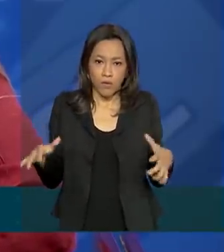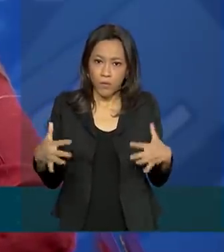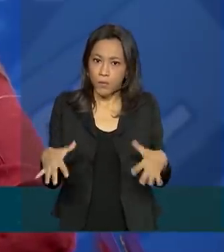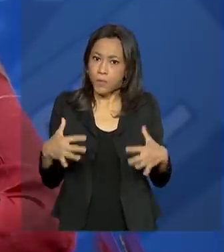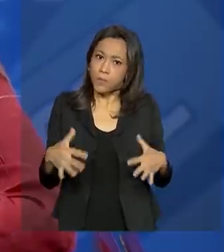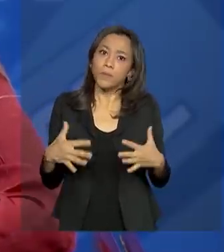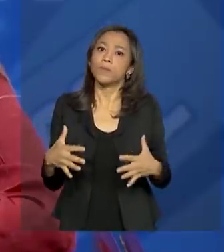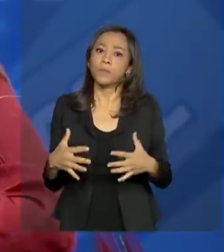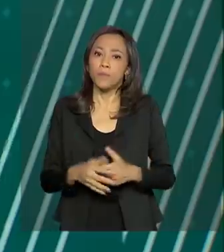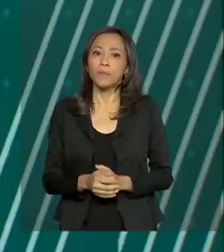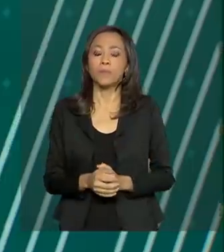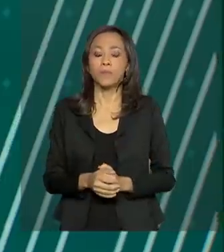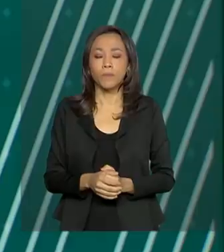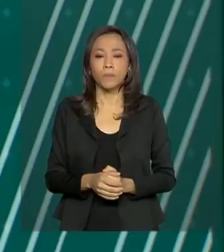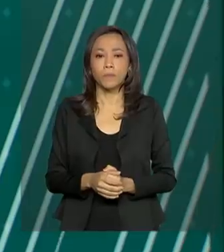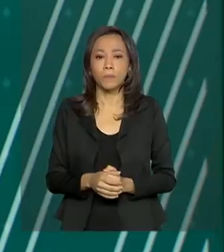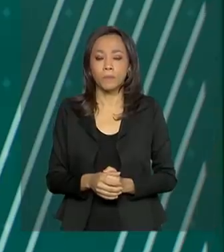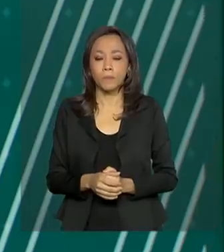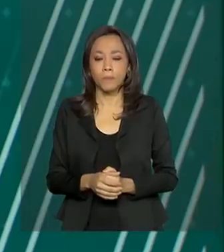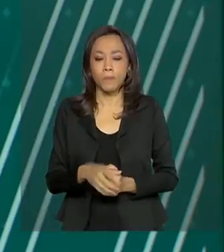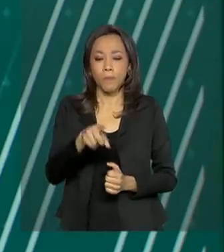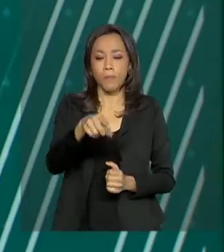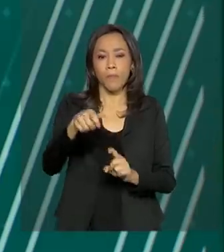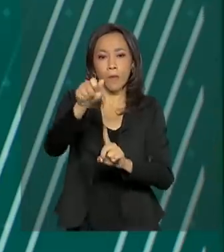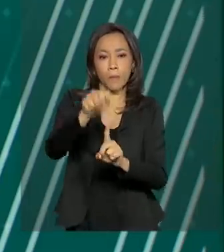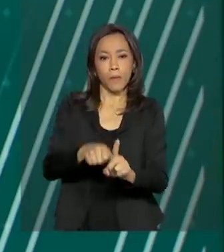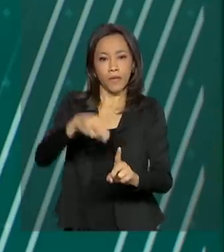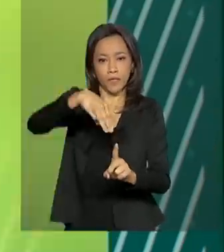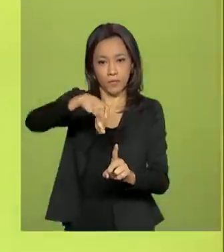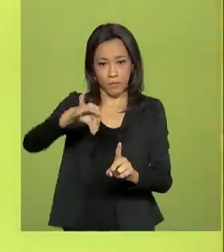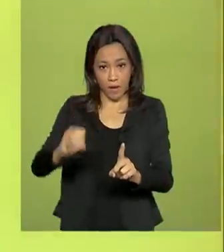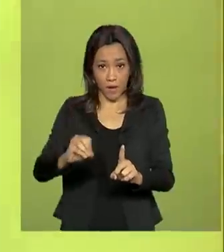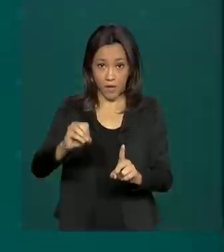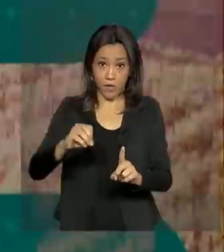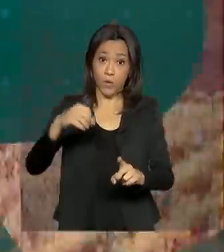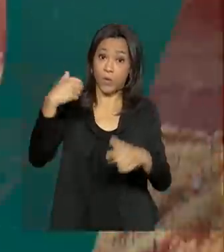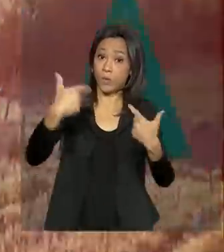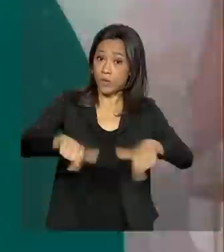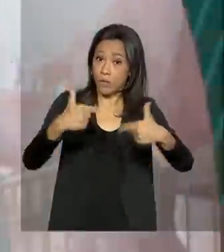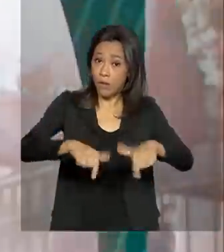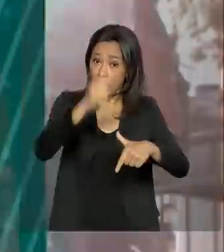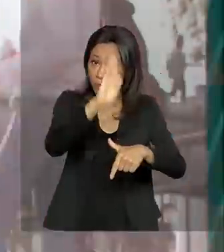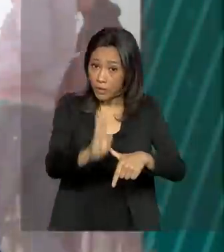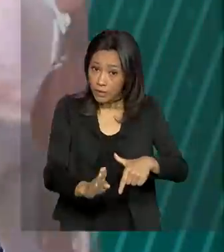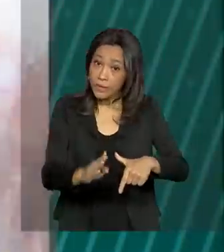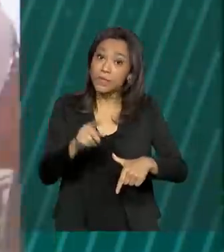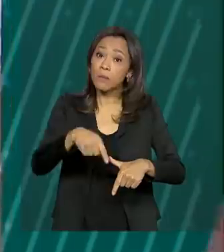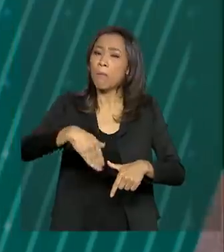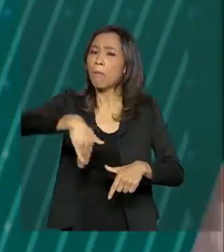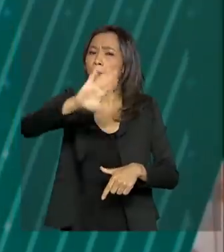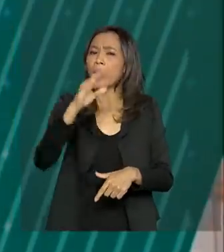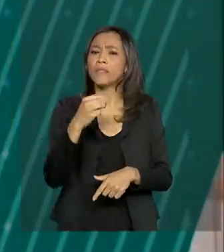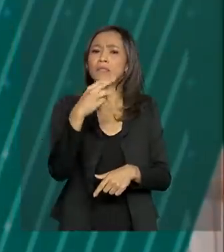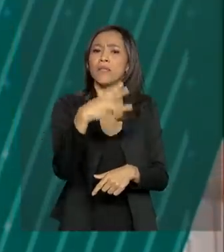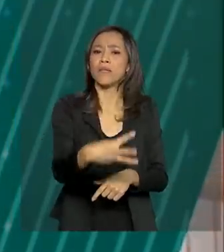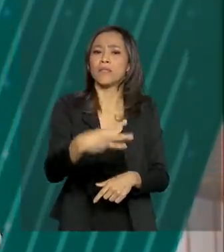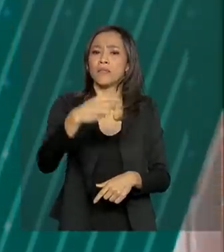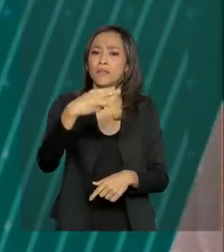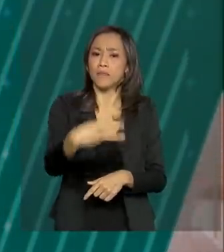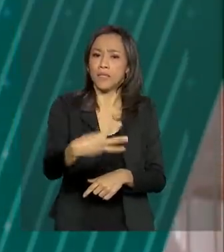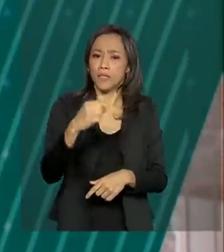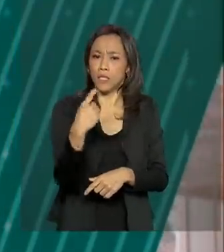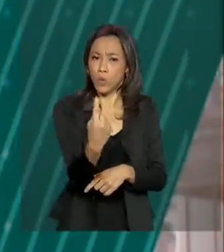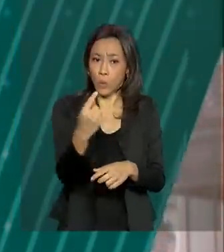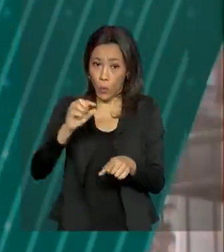as expectativas. Em maio, o mercado de trabalho no Brasil fechou mais de 331